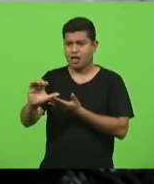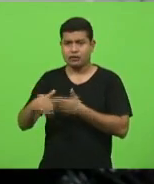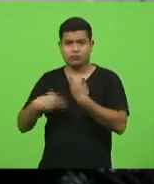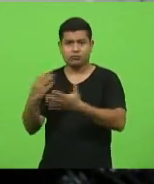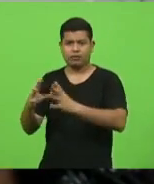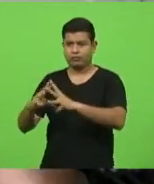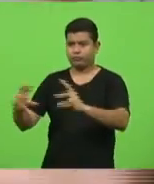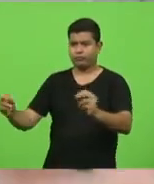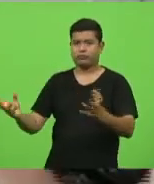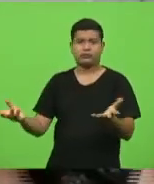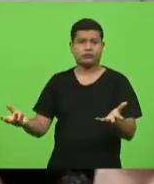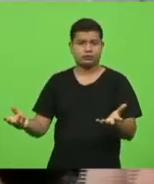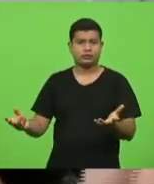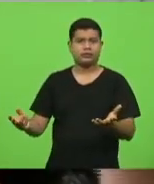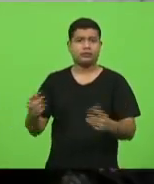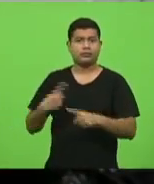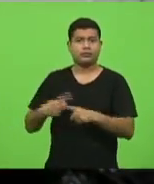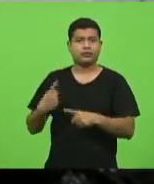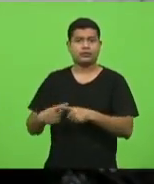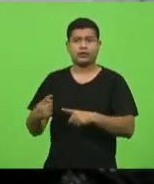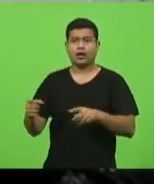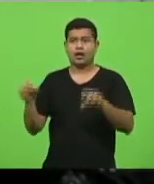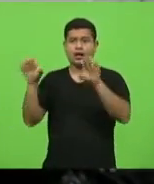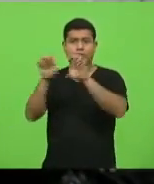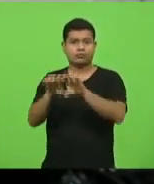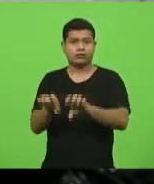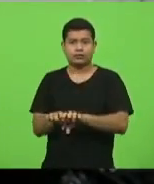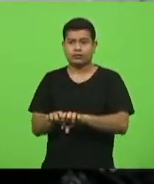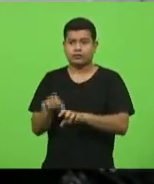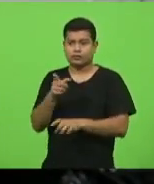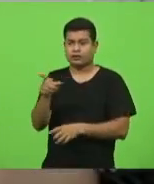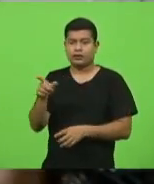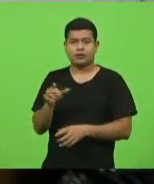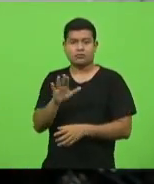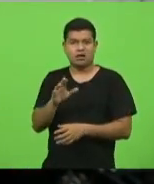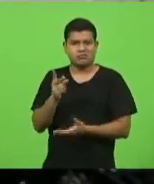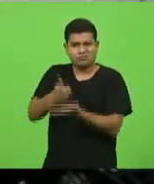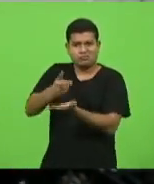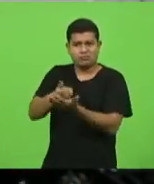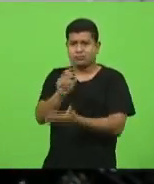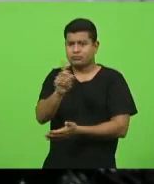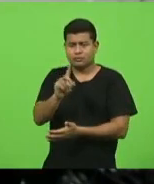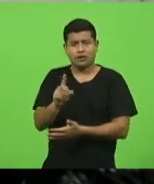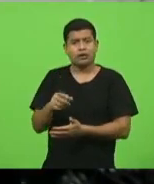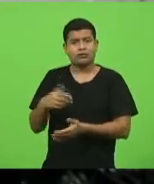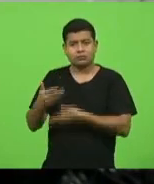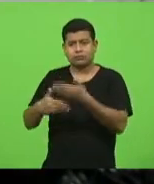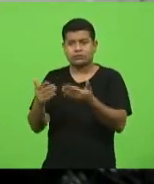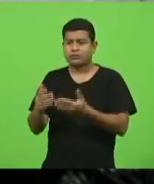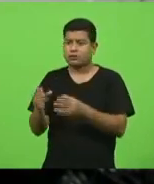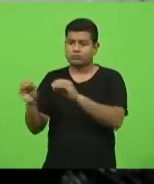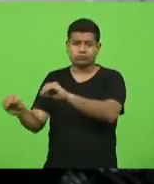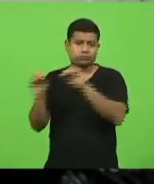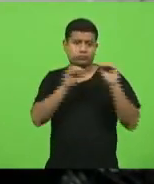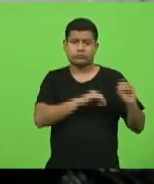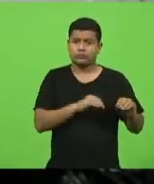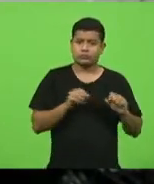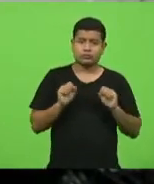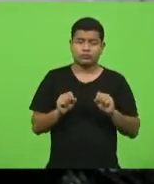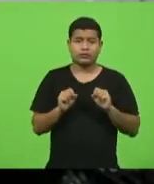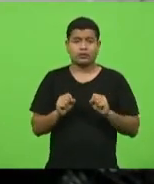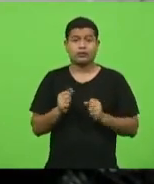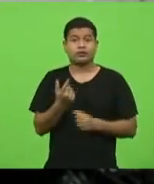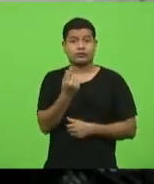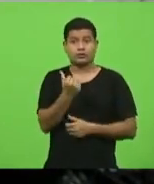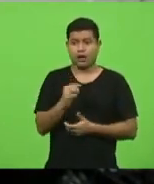Porque uma estrutura que você é temporária e aquele recurso que não é pouco poderia ter sido aplicado nos outros